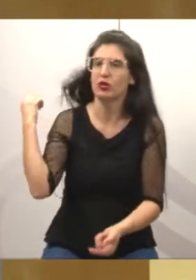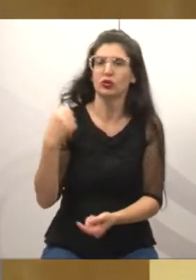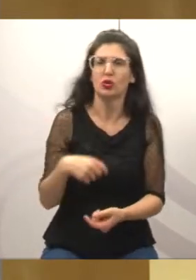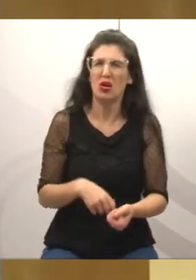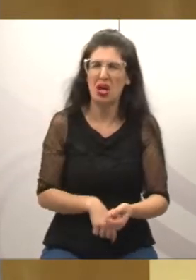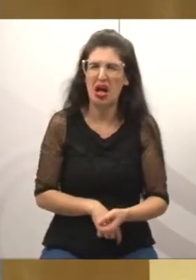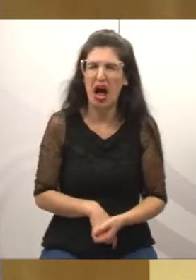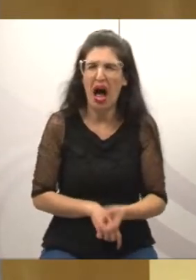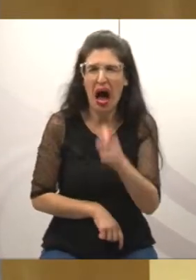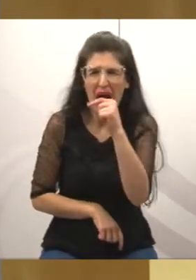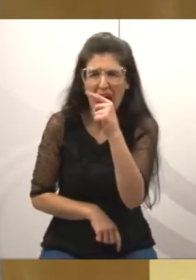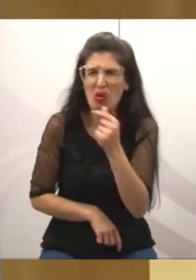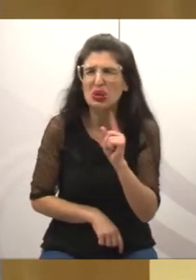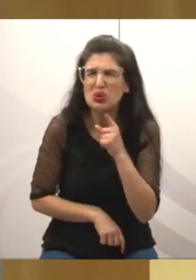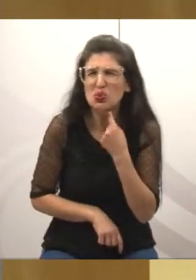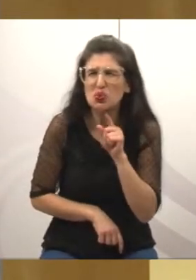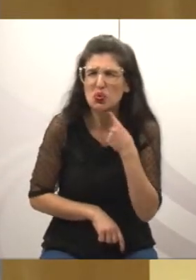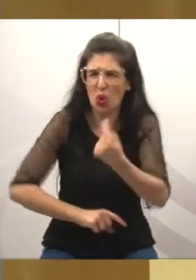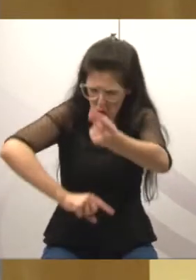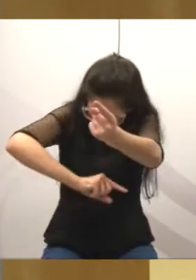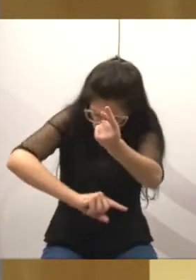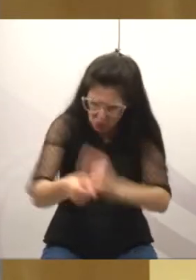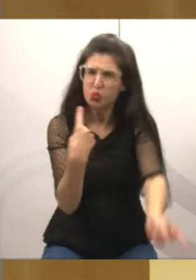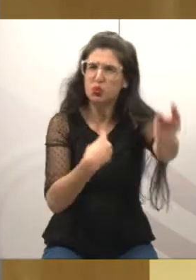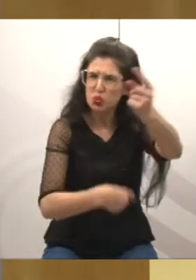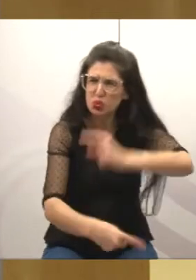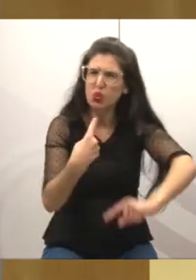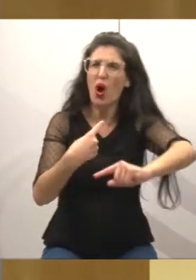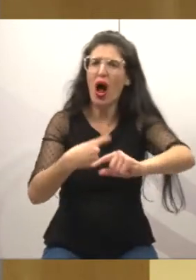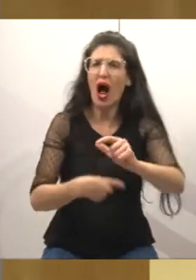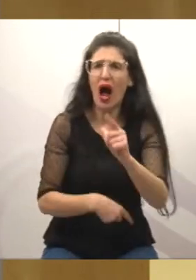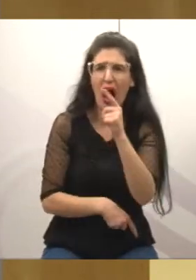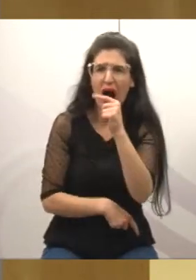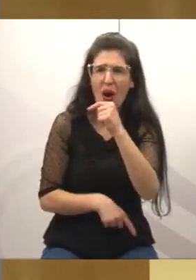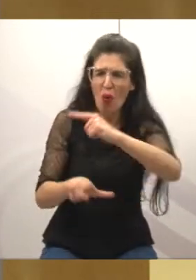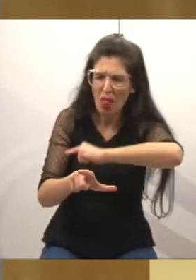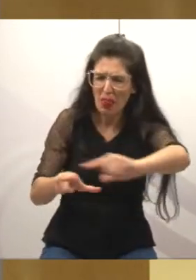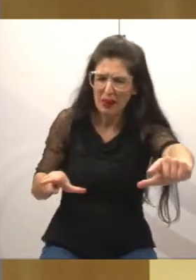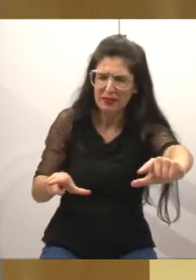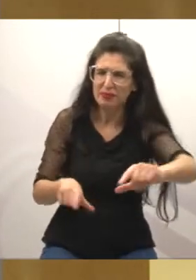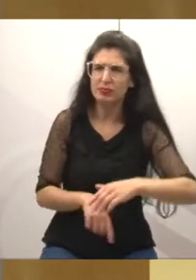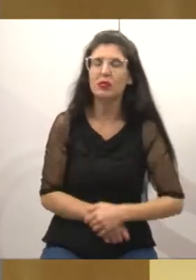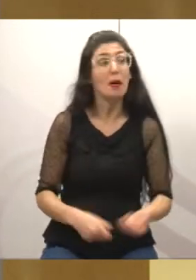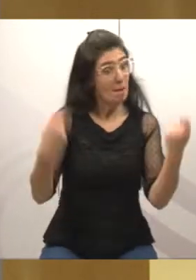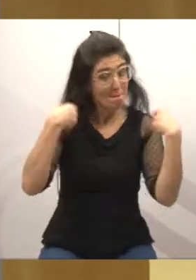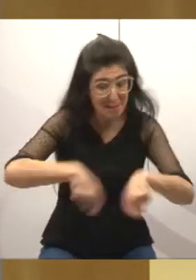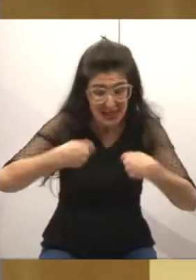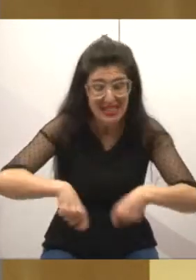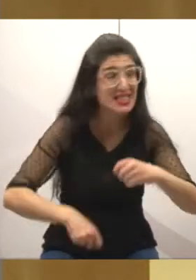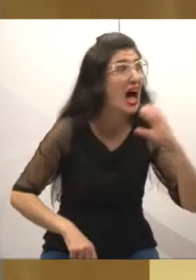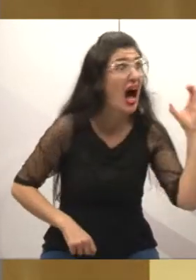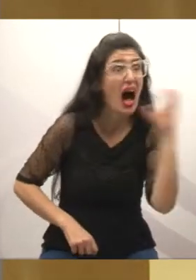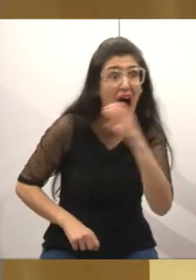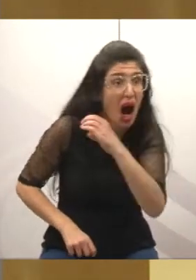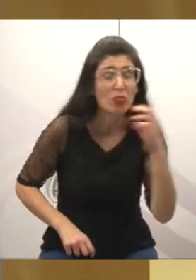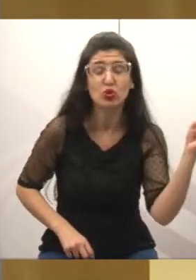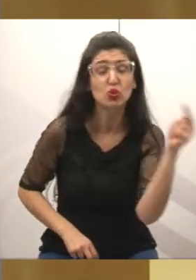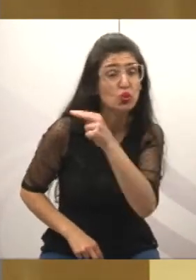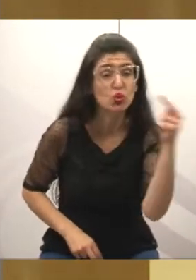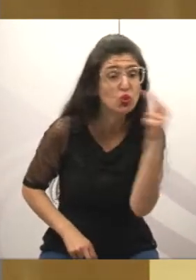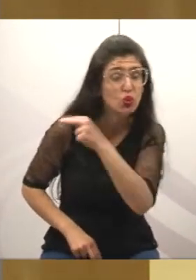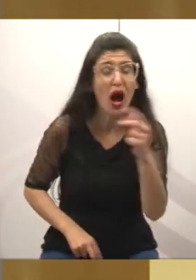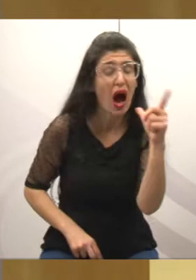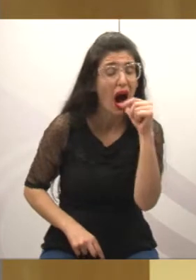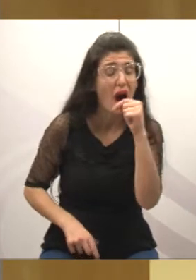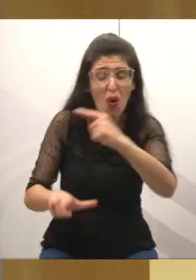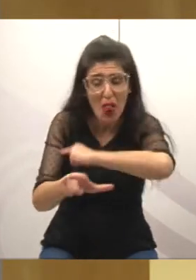e a água devidamente encanada. Até porque nós estávamos discutindo aqui um projeto do Conselho do Meio Ambiente e a água